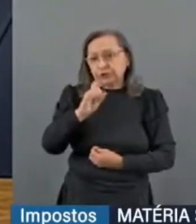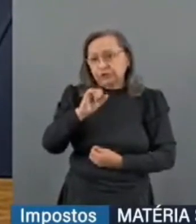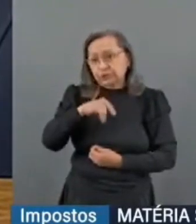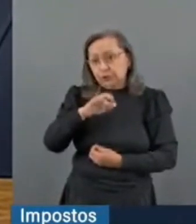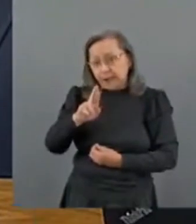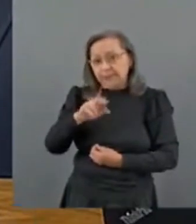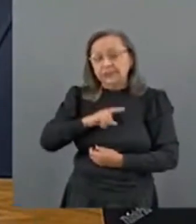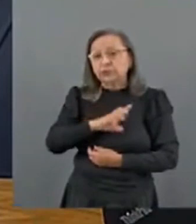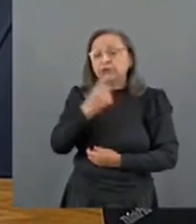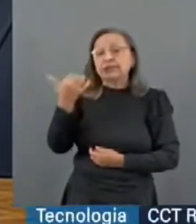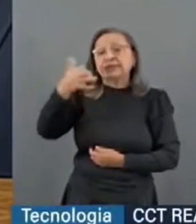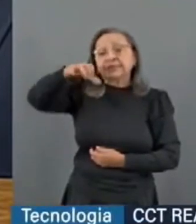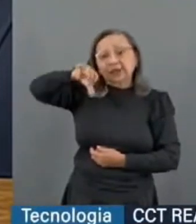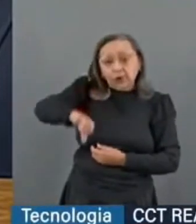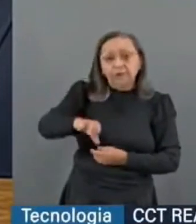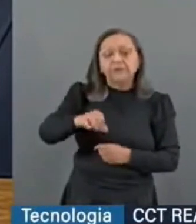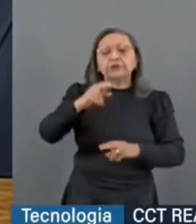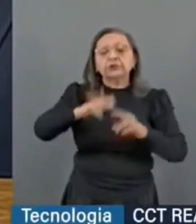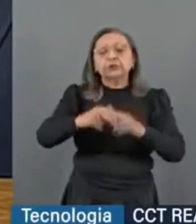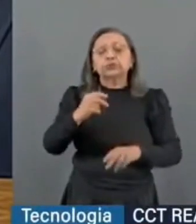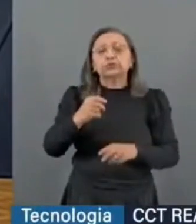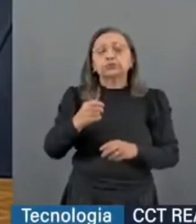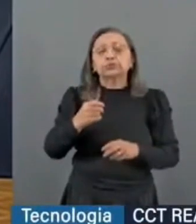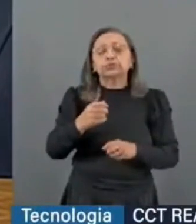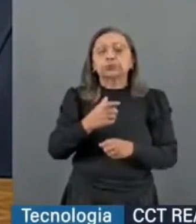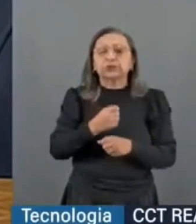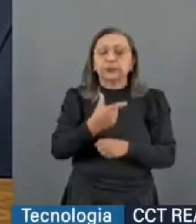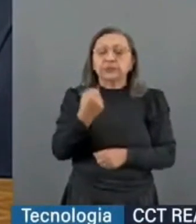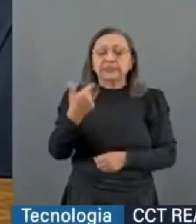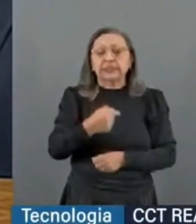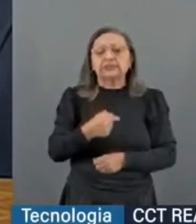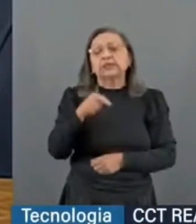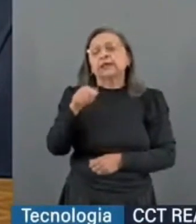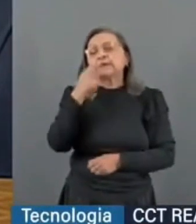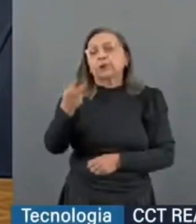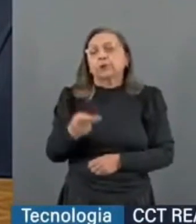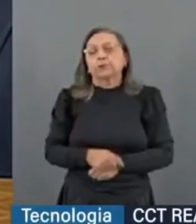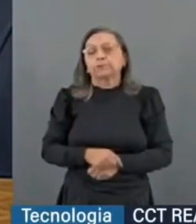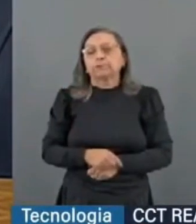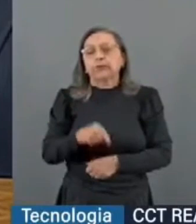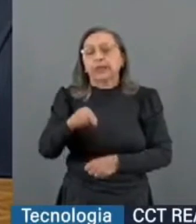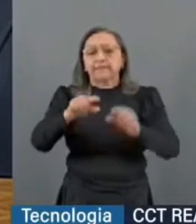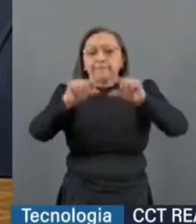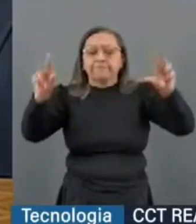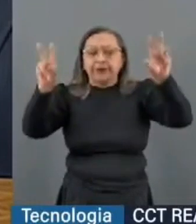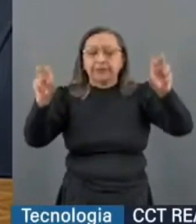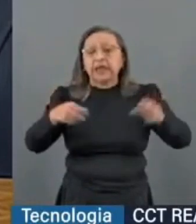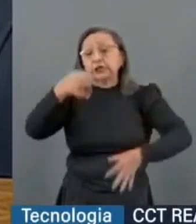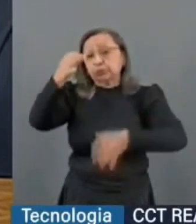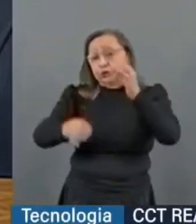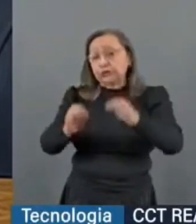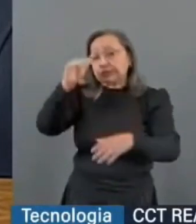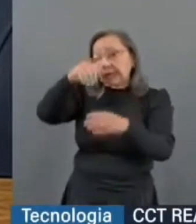2017. O excelentíssimo ministro Gilmar Mendes disse, a justiça eleitoral